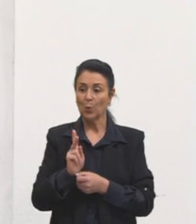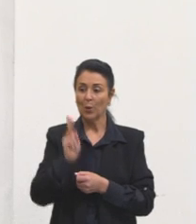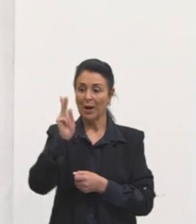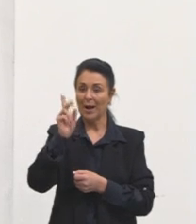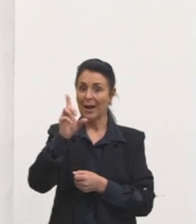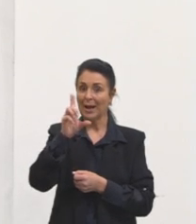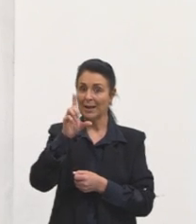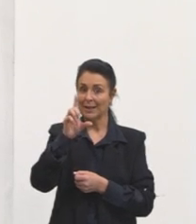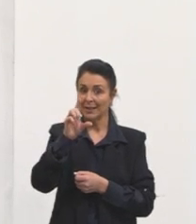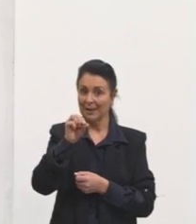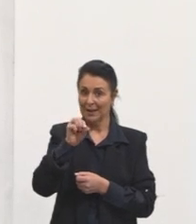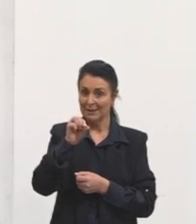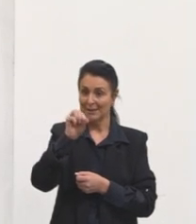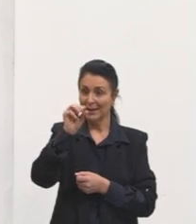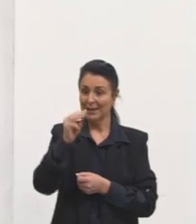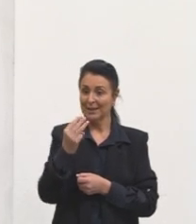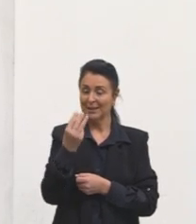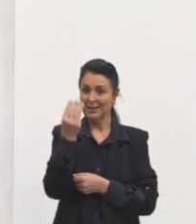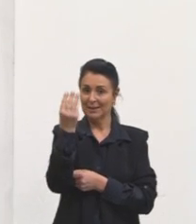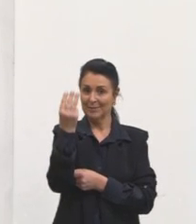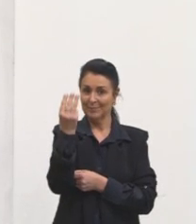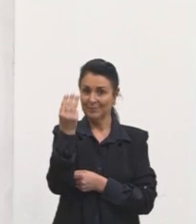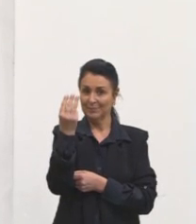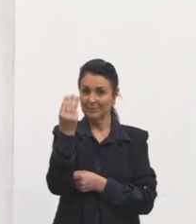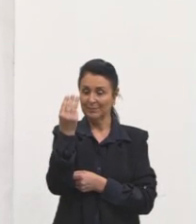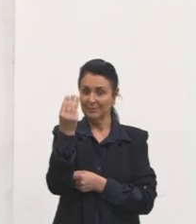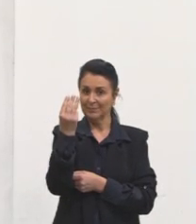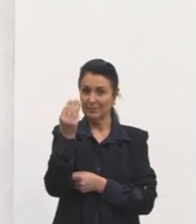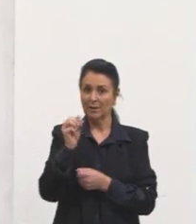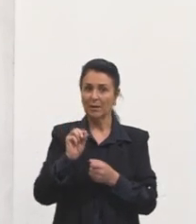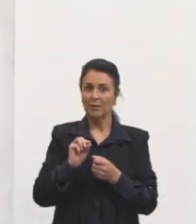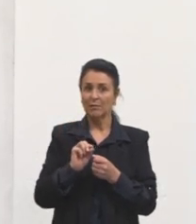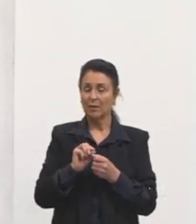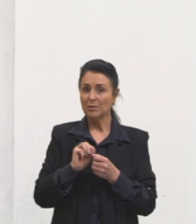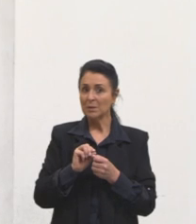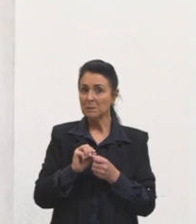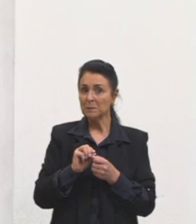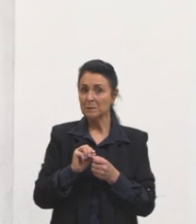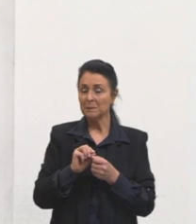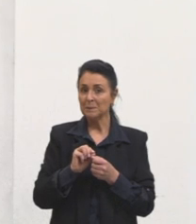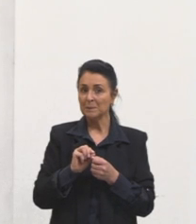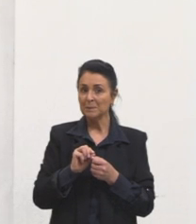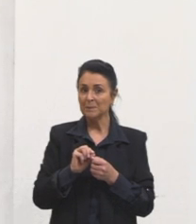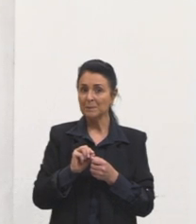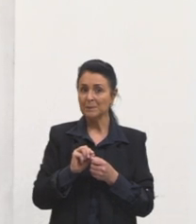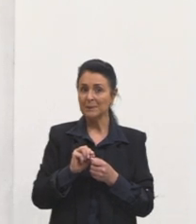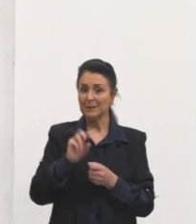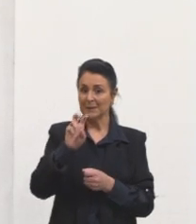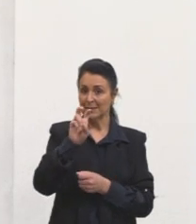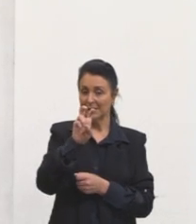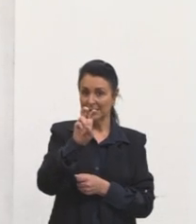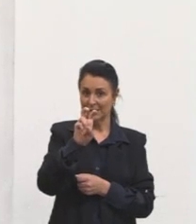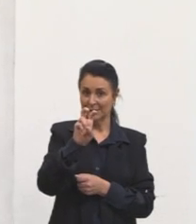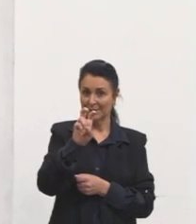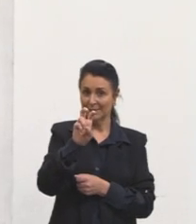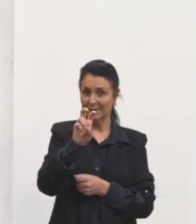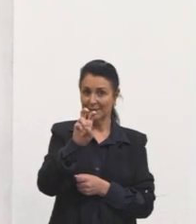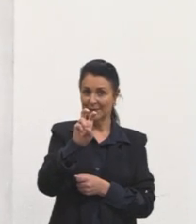10 elevado na 3. Então, a gente vai colocar ele aqui, né? Vai ficar 5